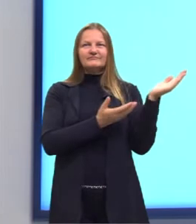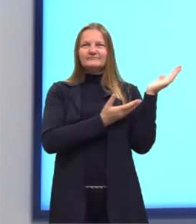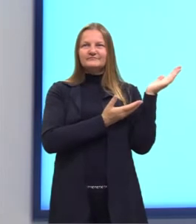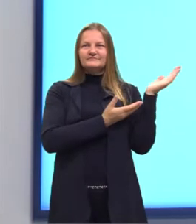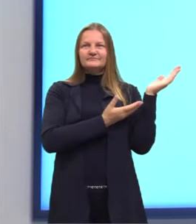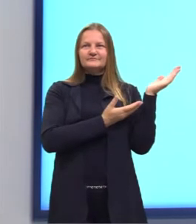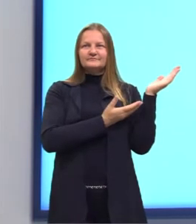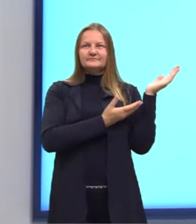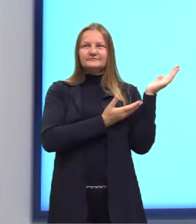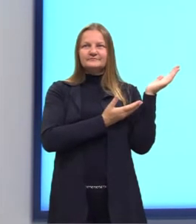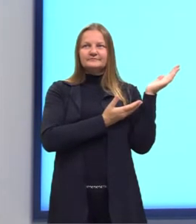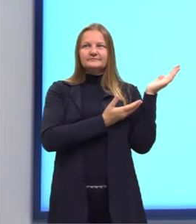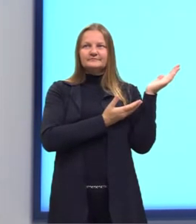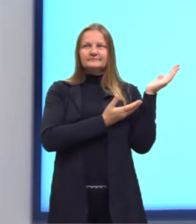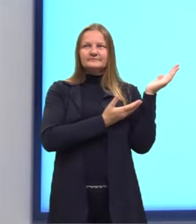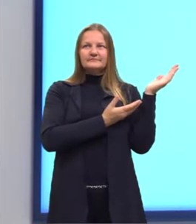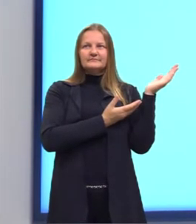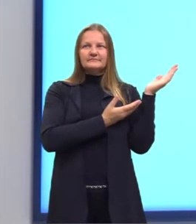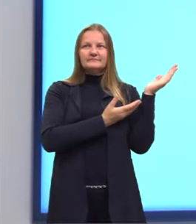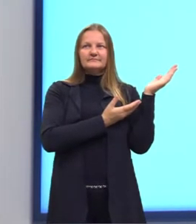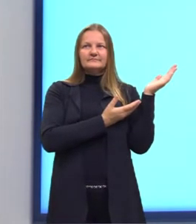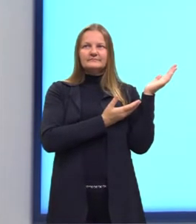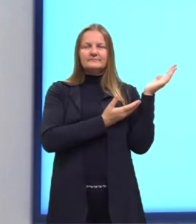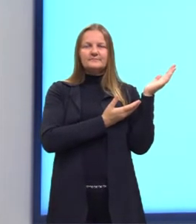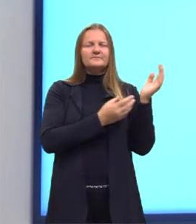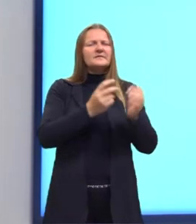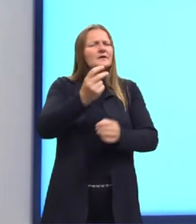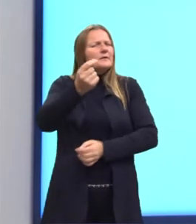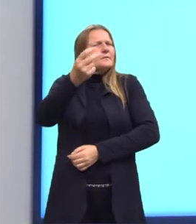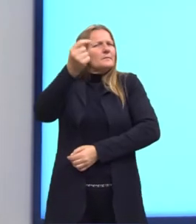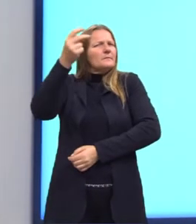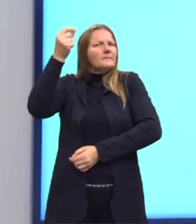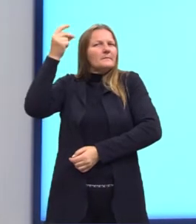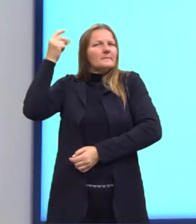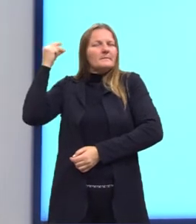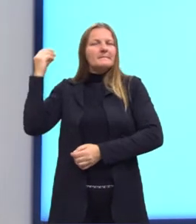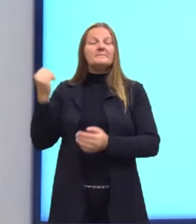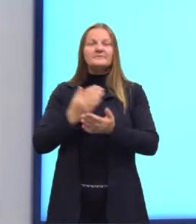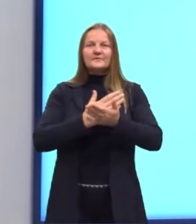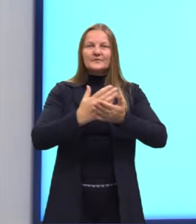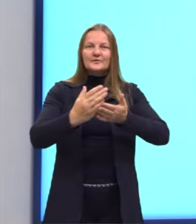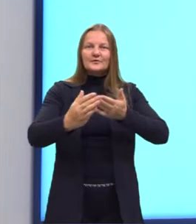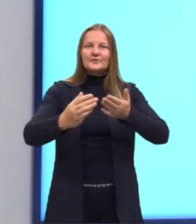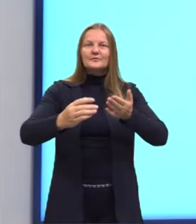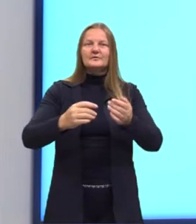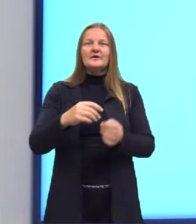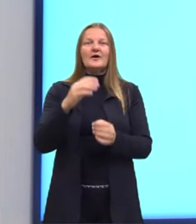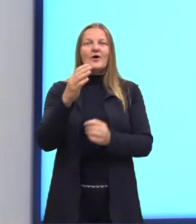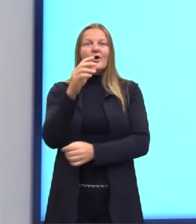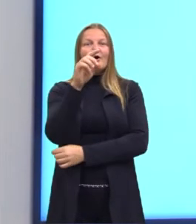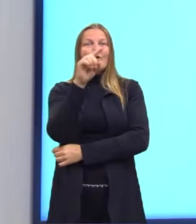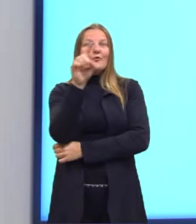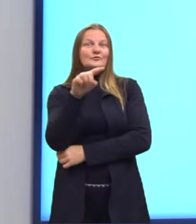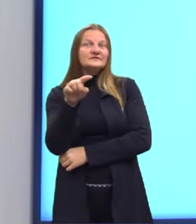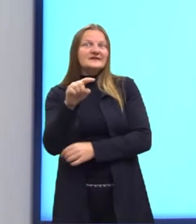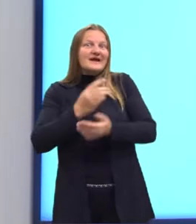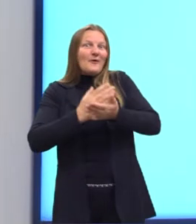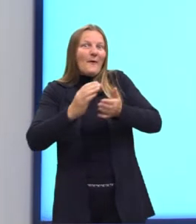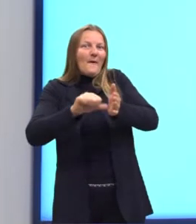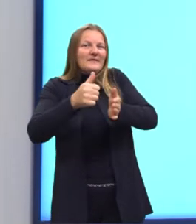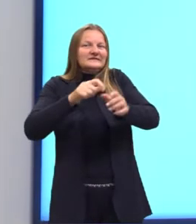mulato, mostrando que Aloysio Azevedo, lá no início, lá quando foi publicado com Z, e hoje se escreve